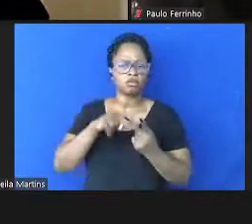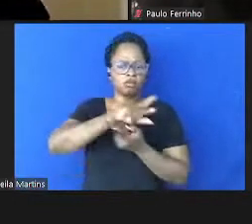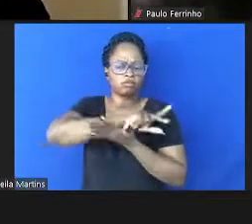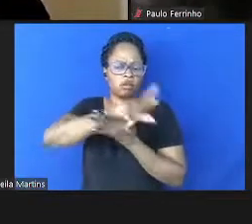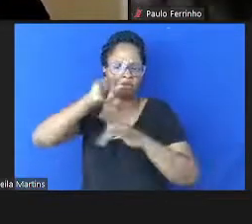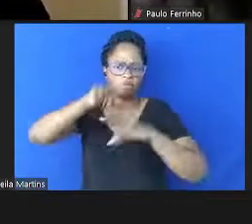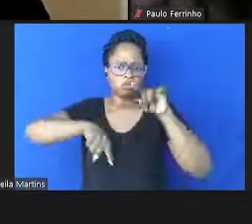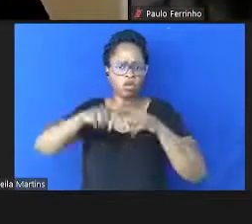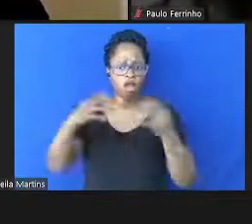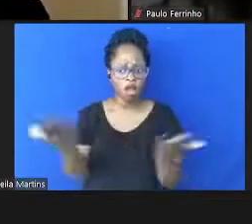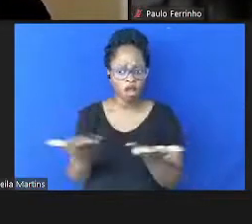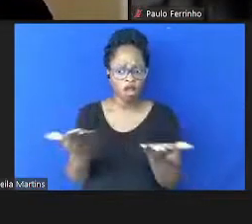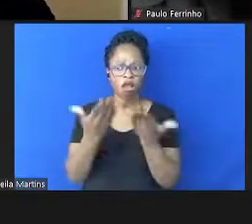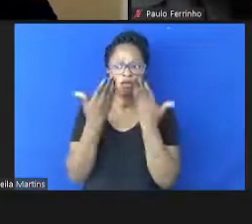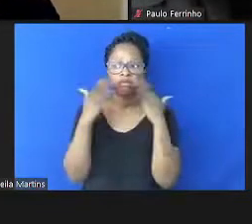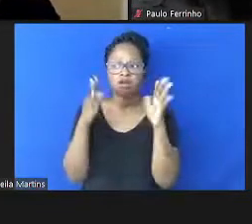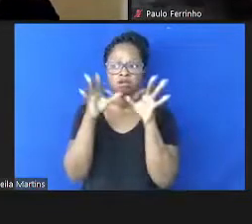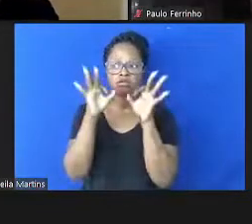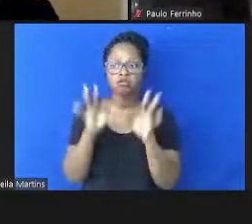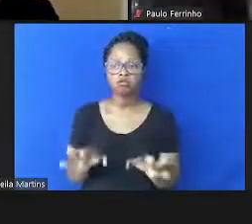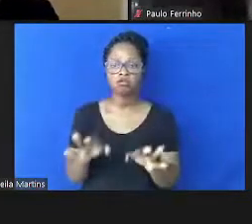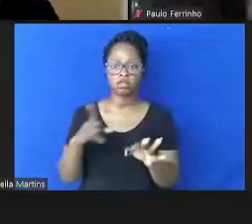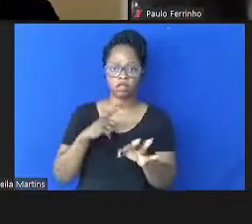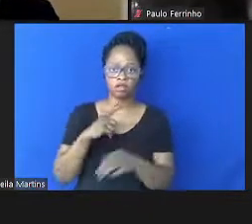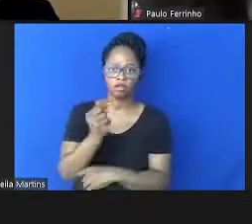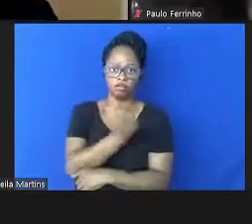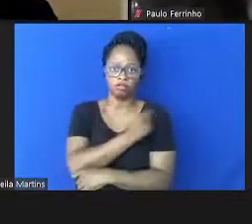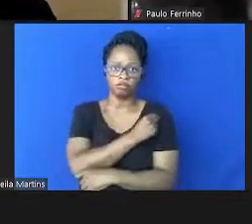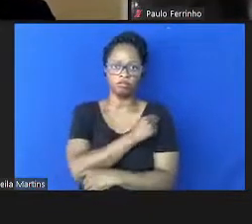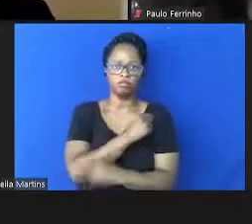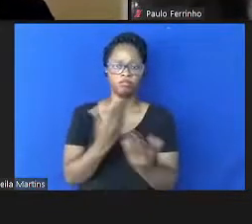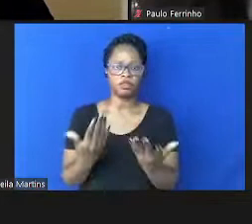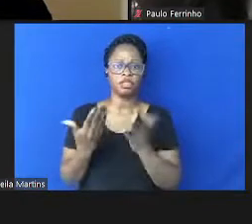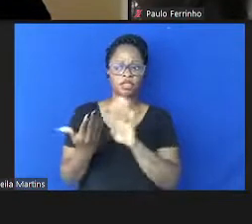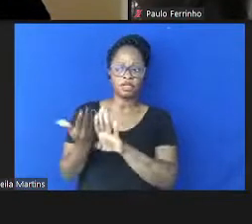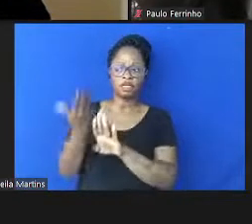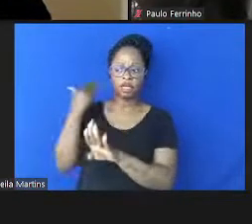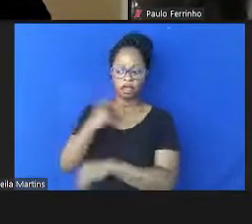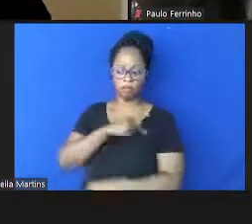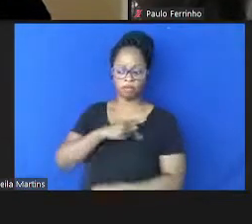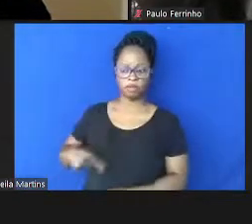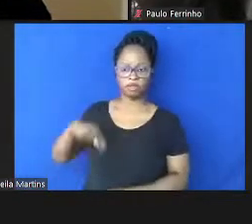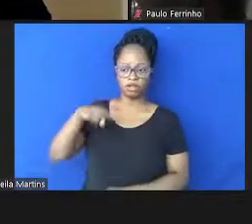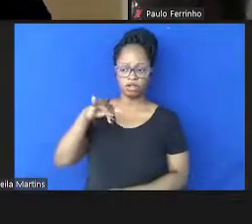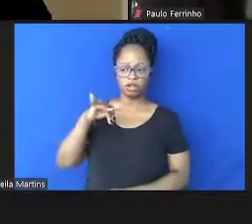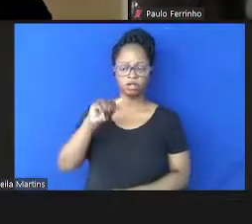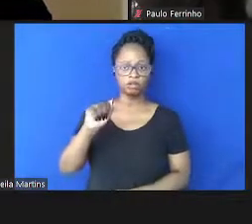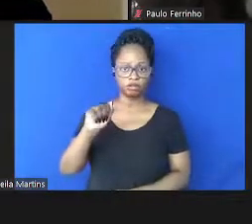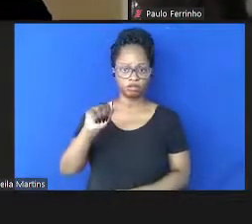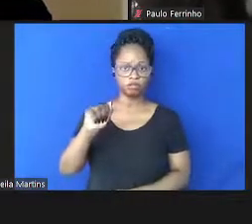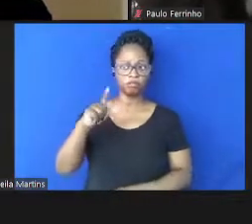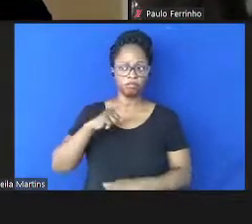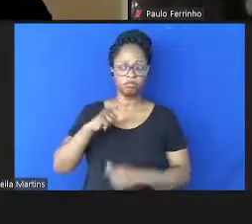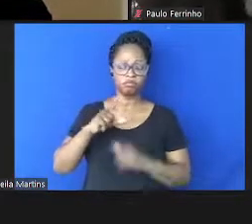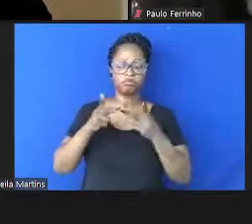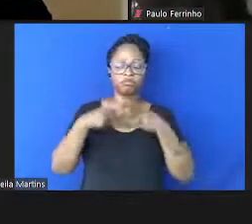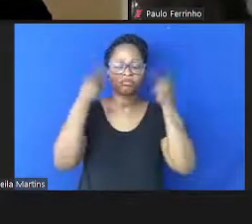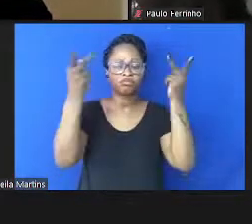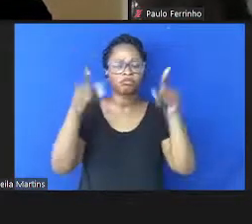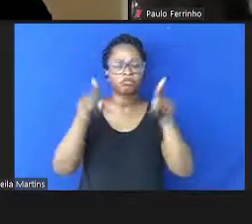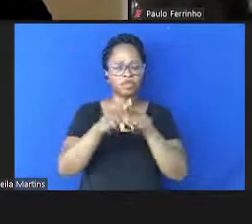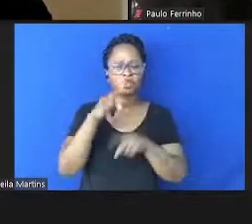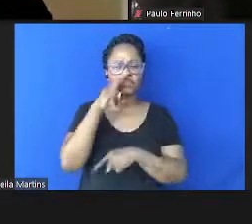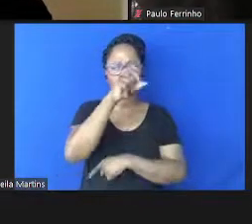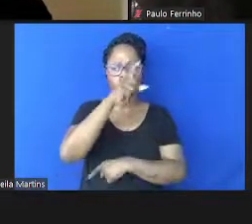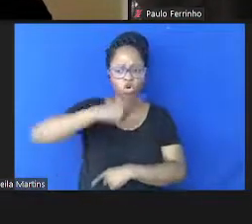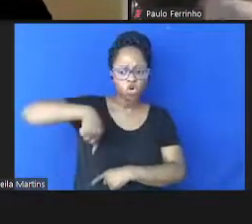mas agora de forma muito contundente no acesso às vacinas. Há pouco tempo, a nossa presidente Nízia Trindade Lima fez uma declaração também forte de que nós